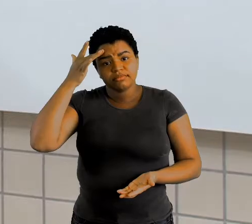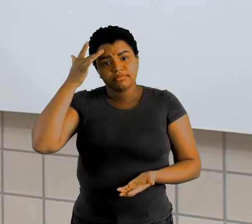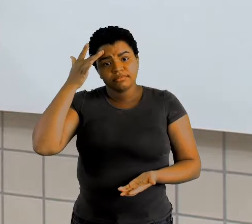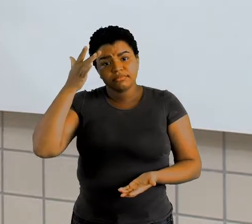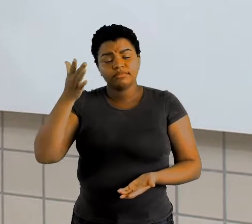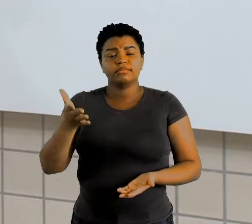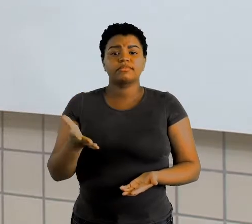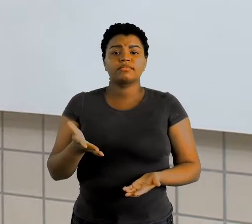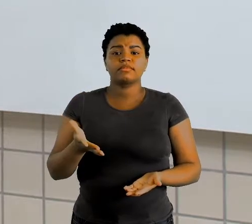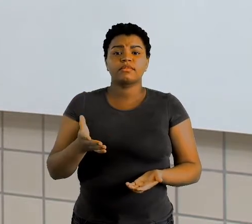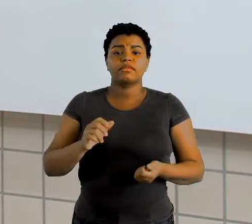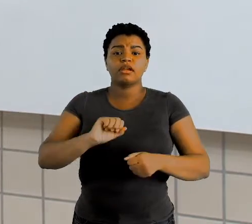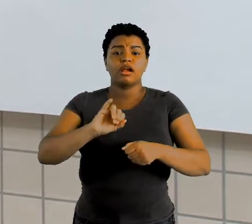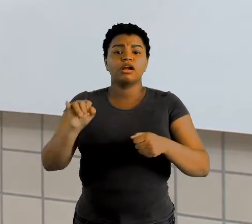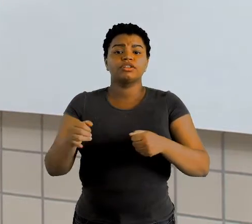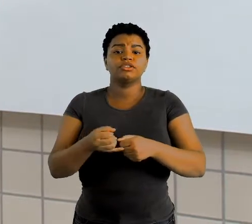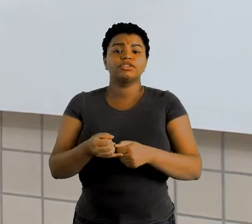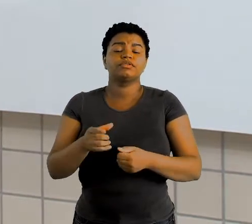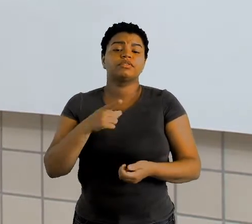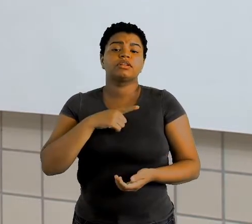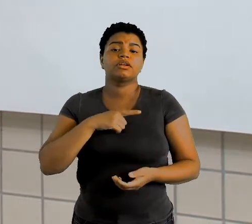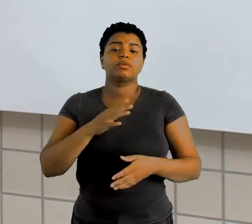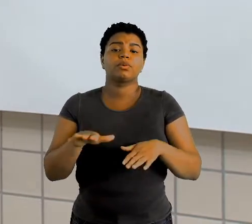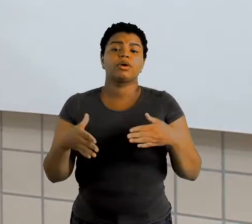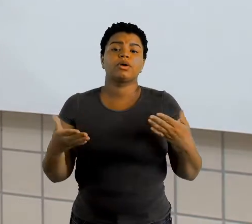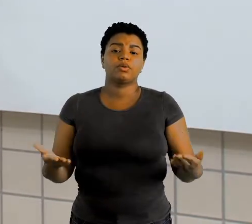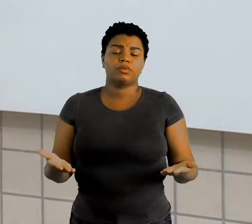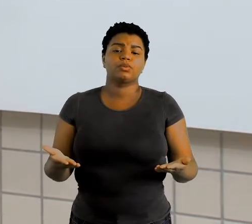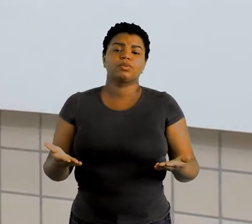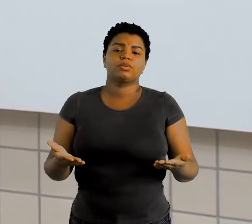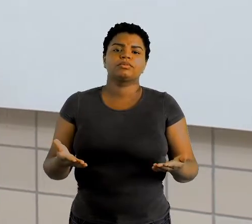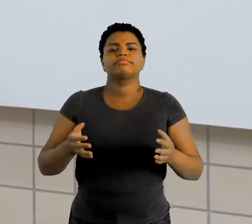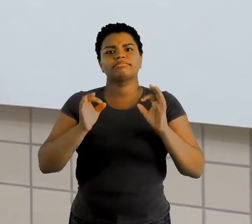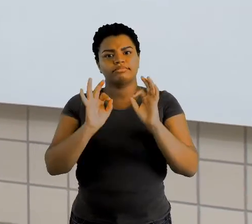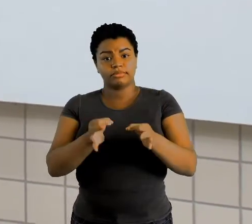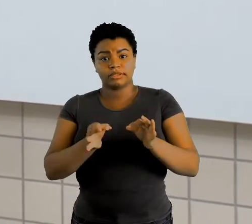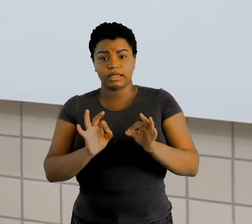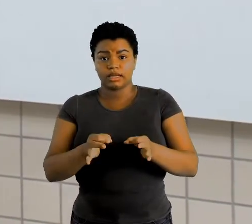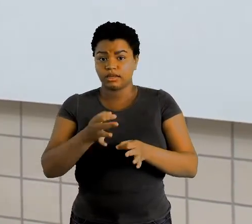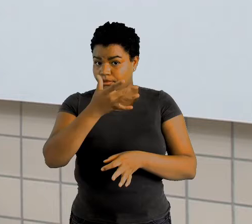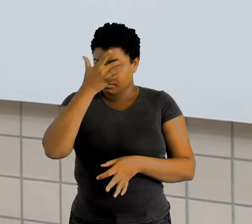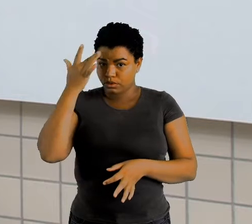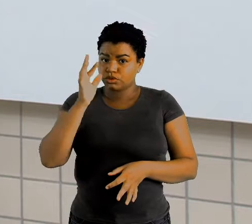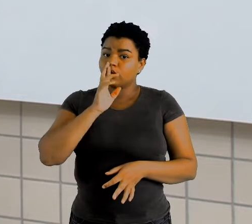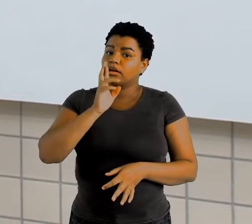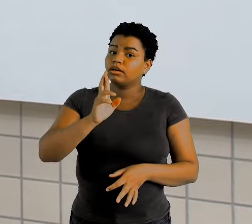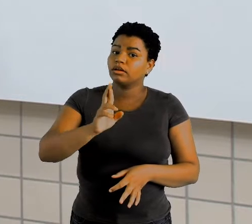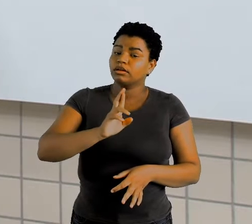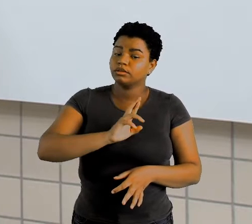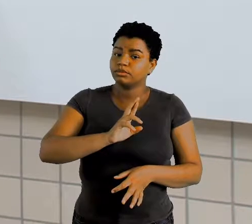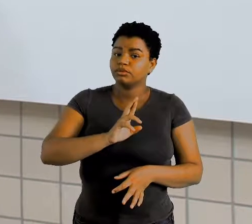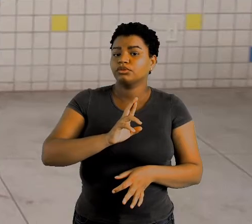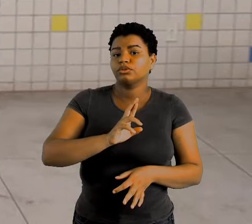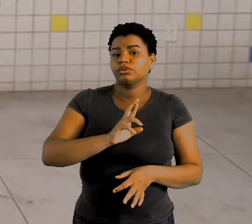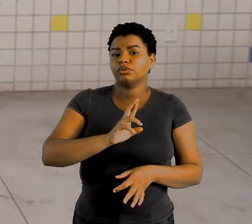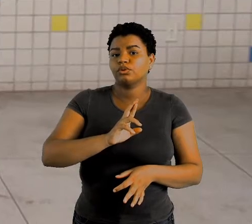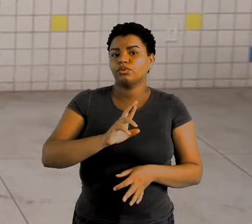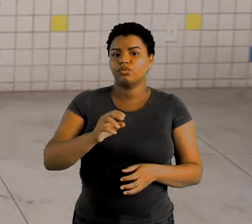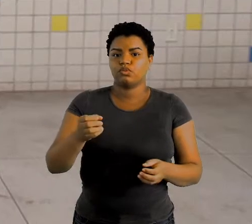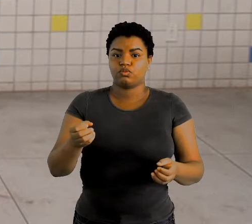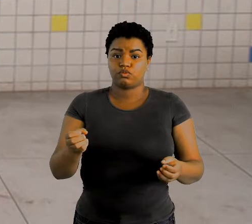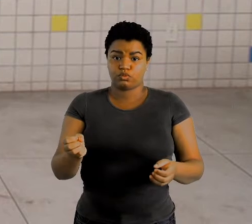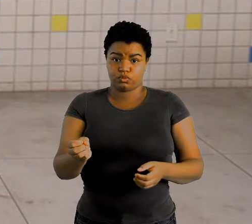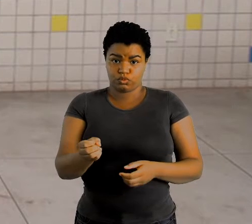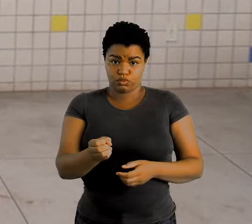que adjetivo? Acertou quem respondeu nova.